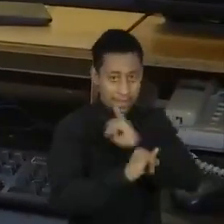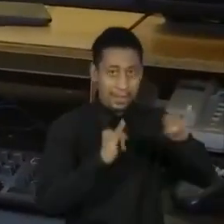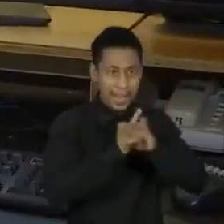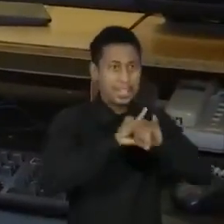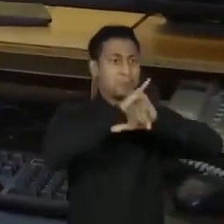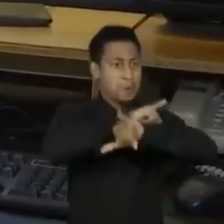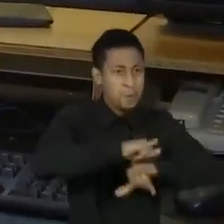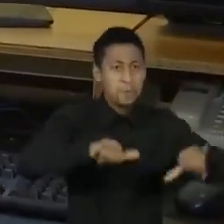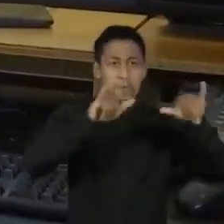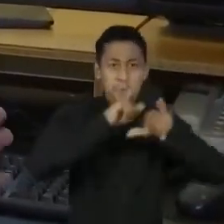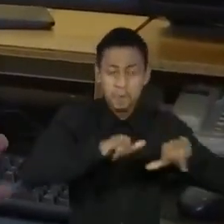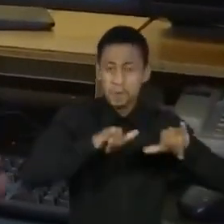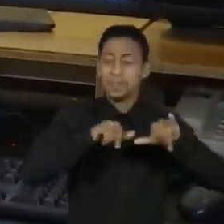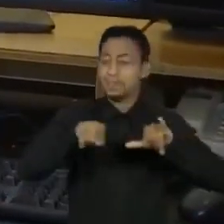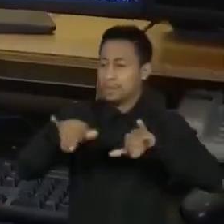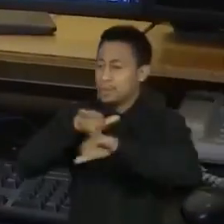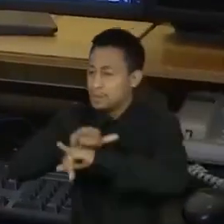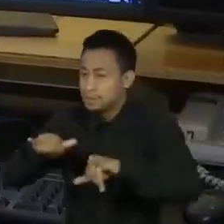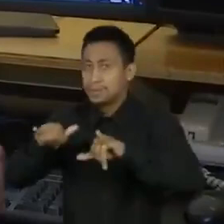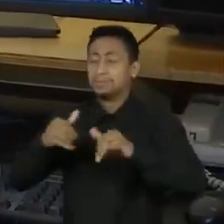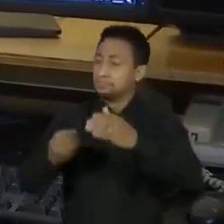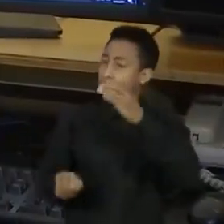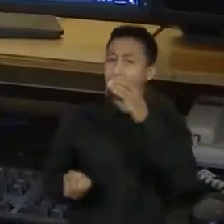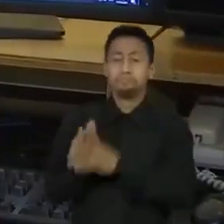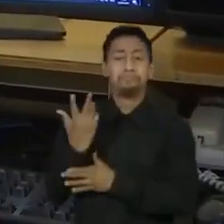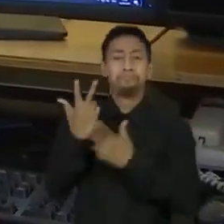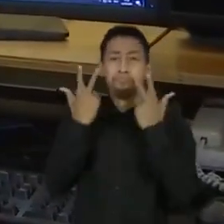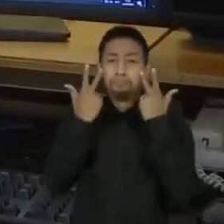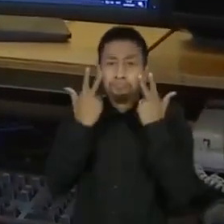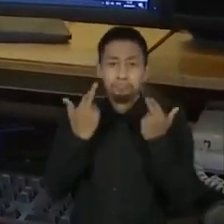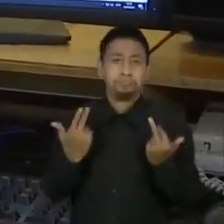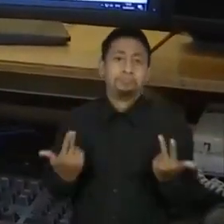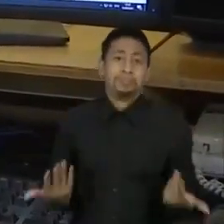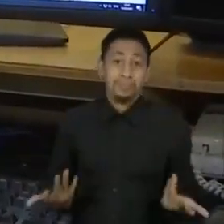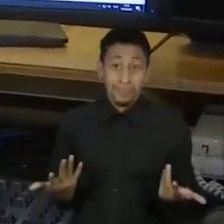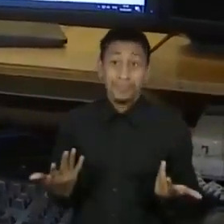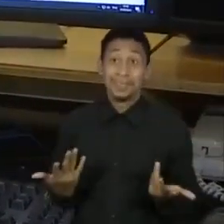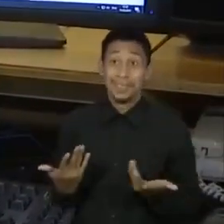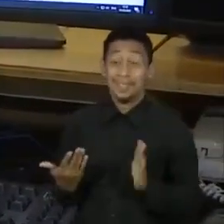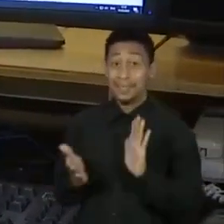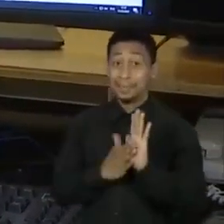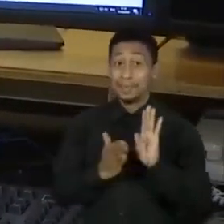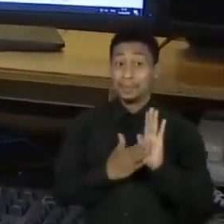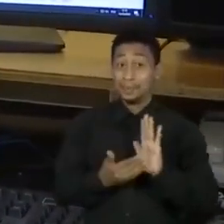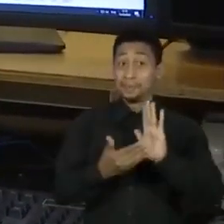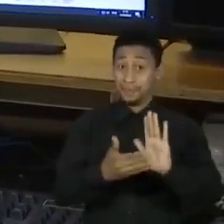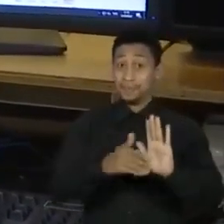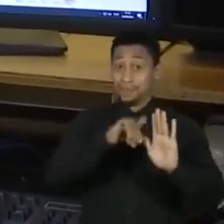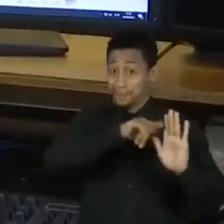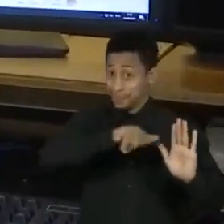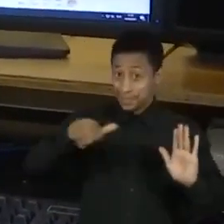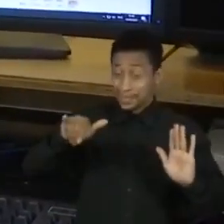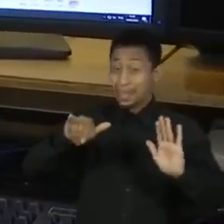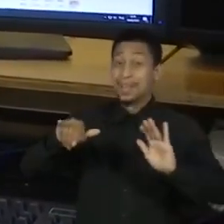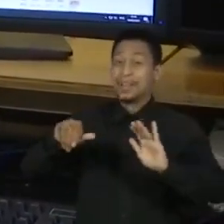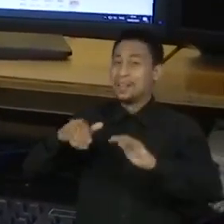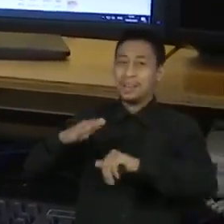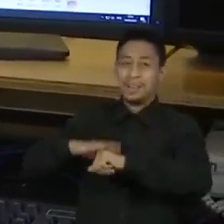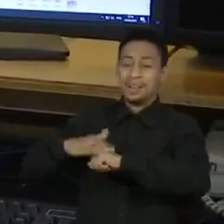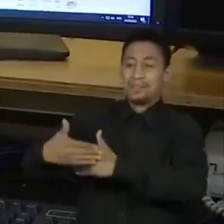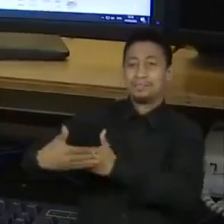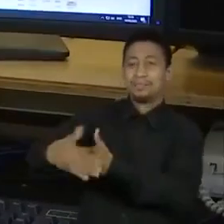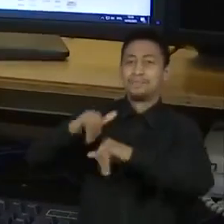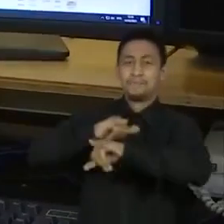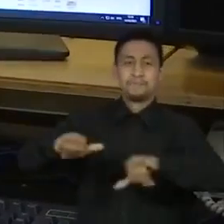a agência de notícias nasceu naturalmente e que, muitas vezes, serve como pauta para centenas de veículos de comunicação do país. Hoje,